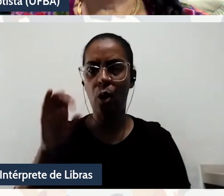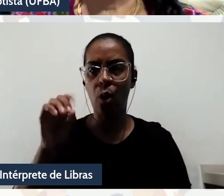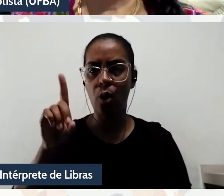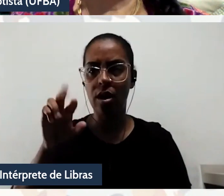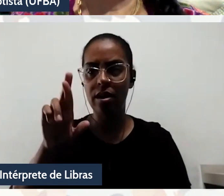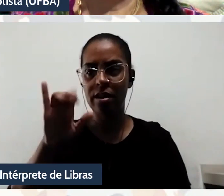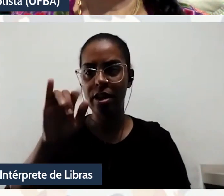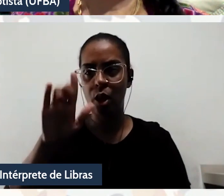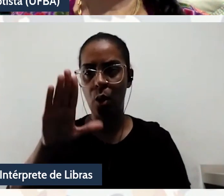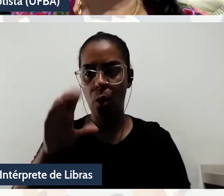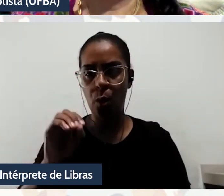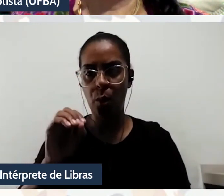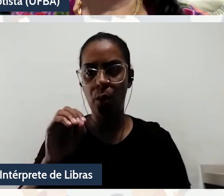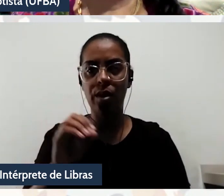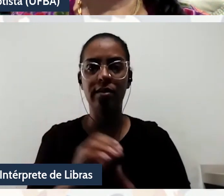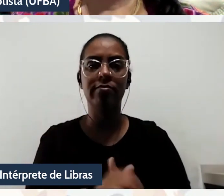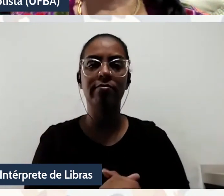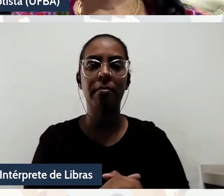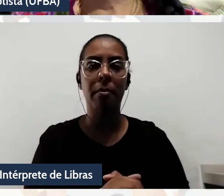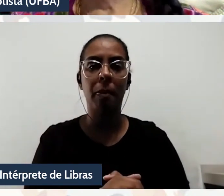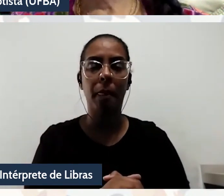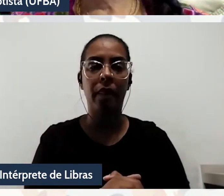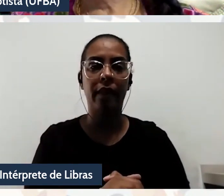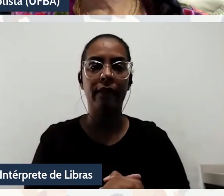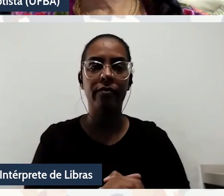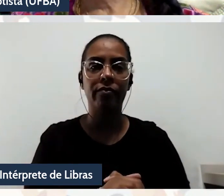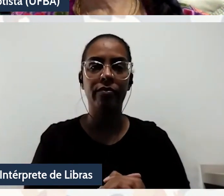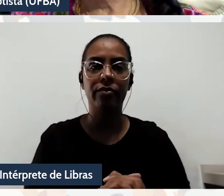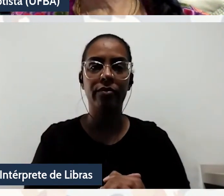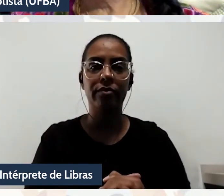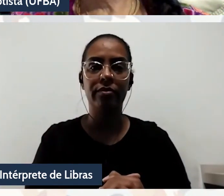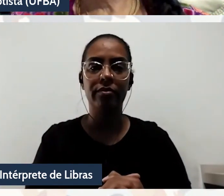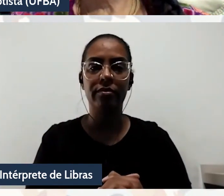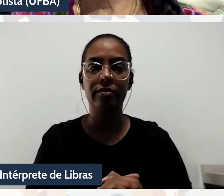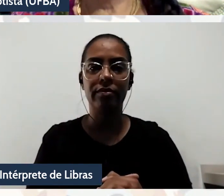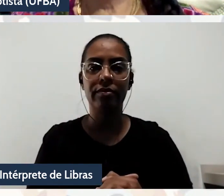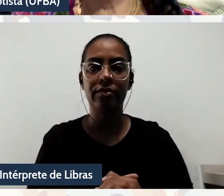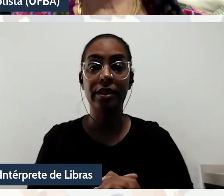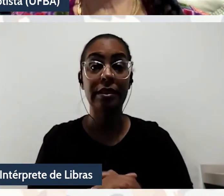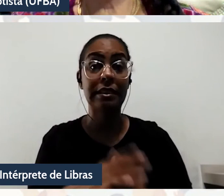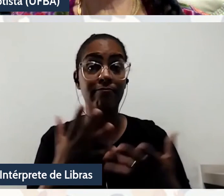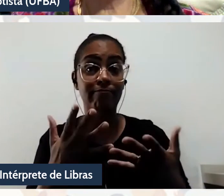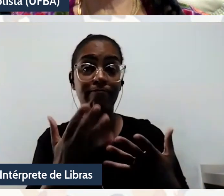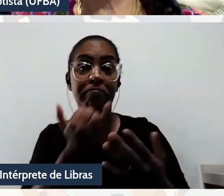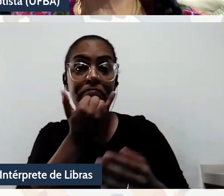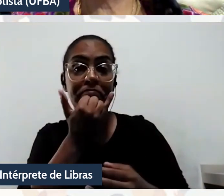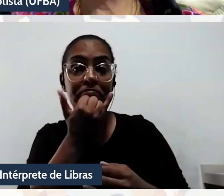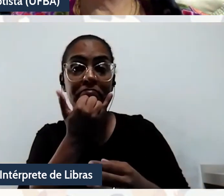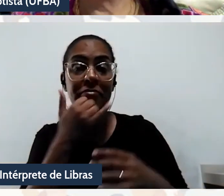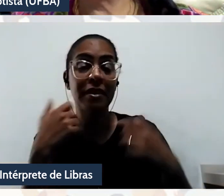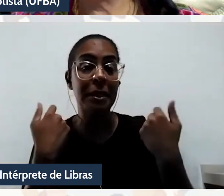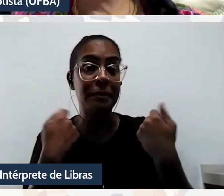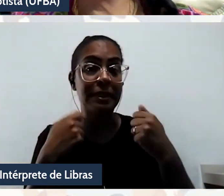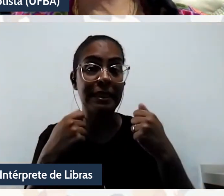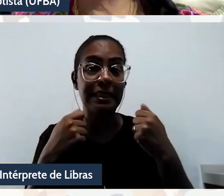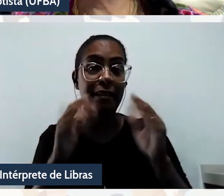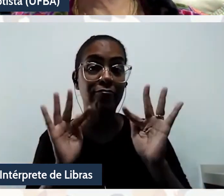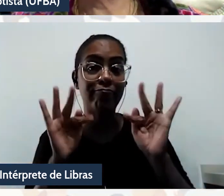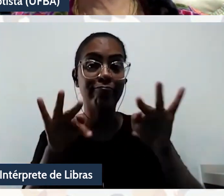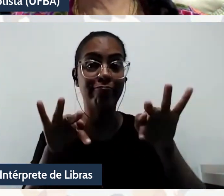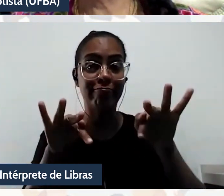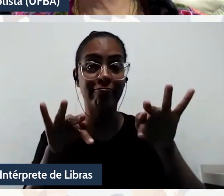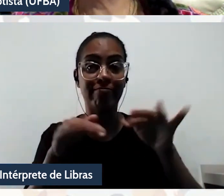Gente, eu acho que nós precisamos encerrar. Vamos, sim. Você colocou aqui um